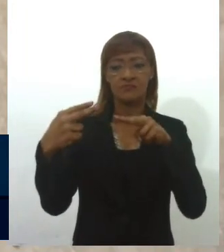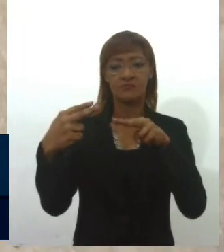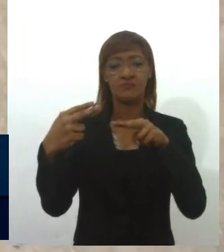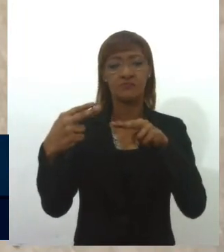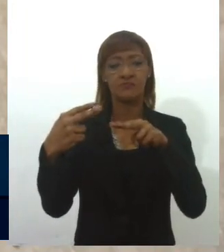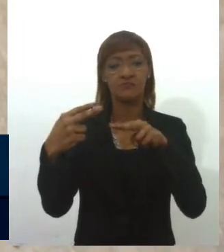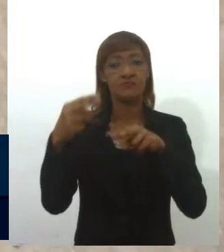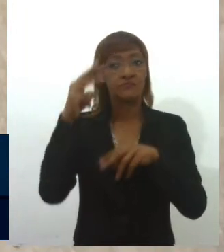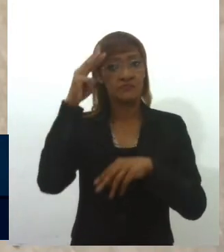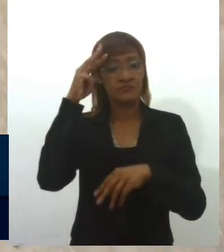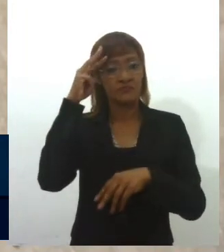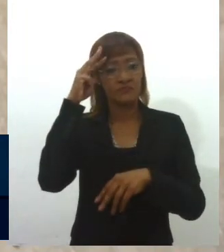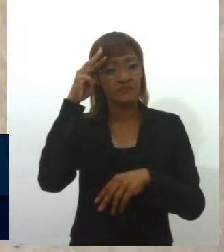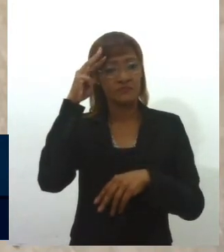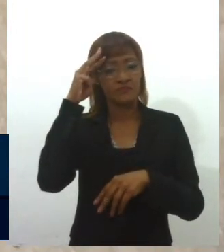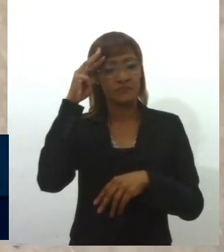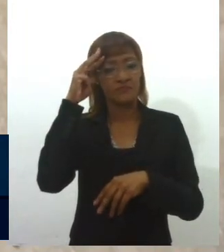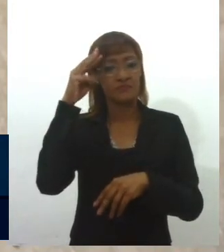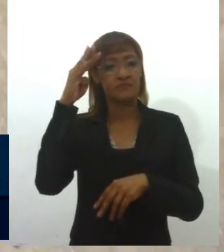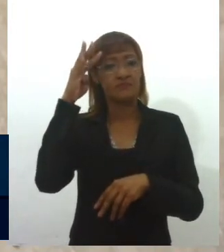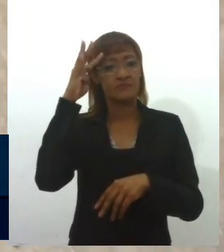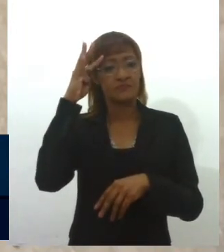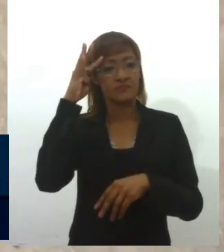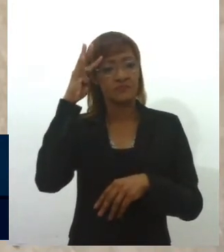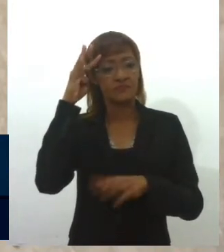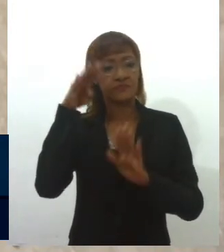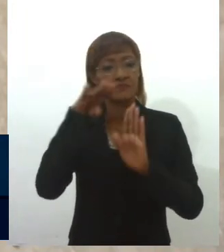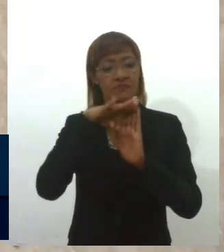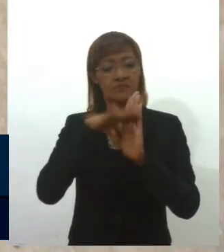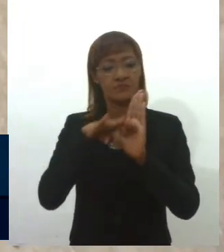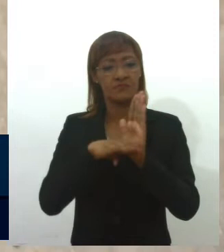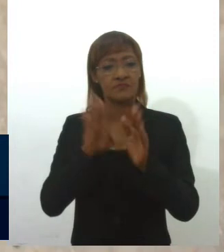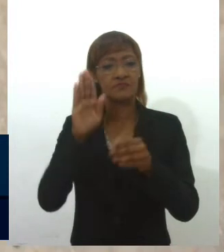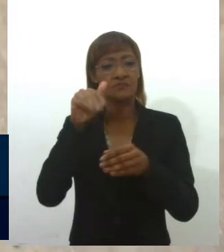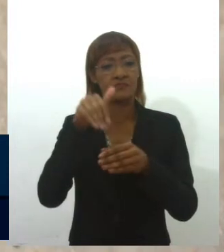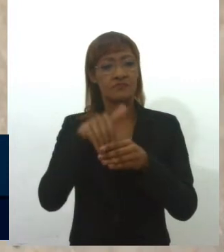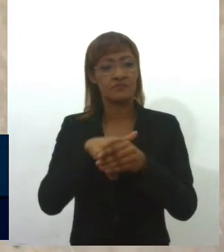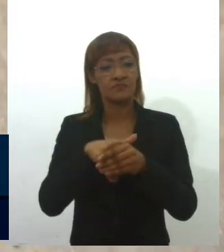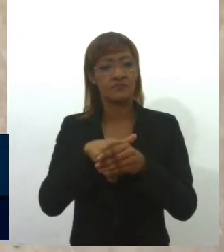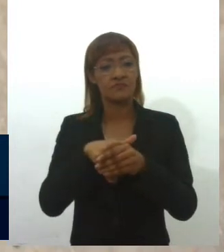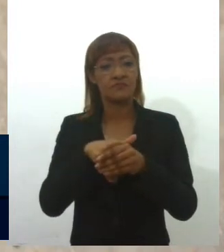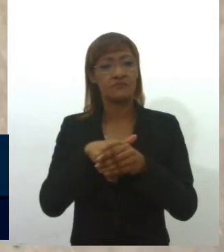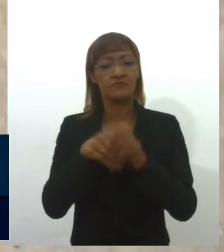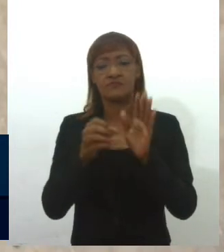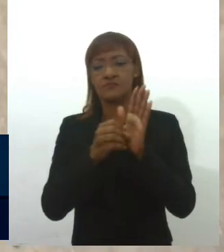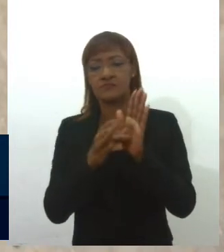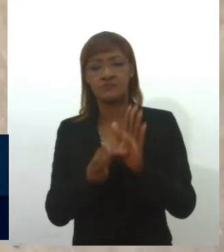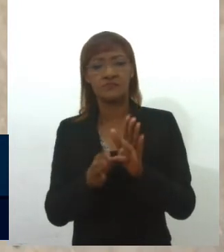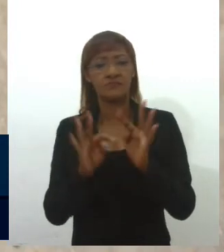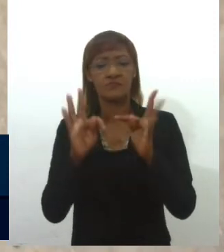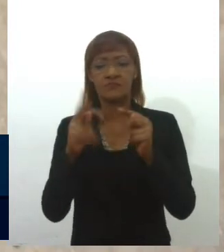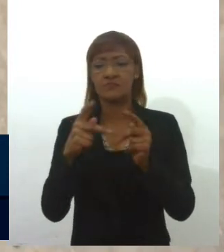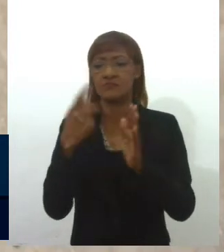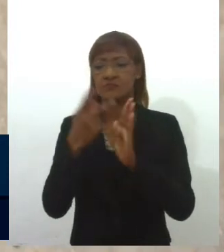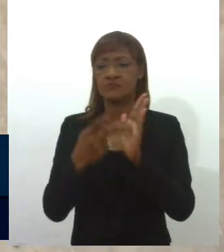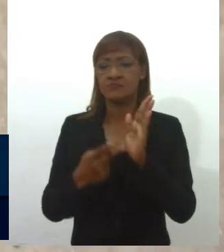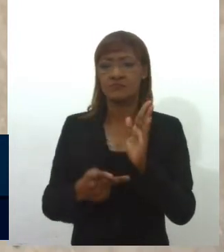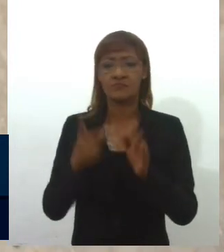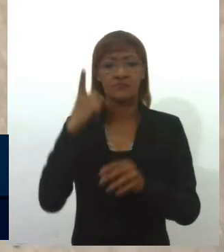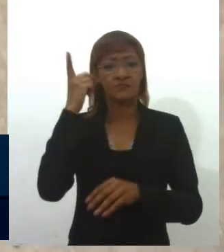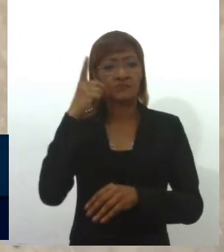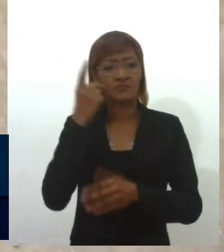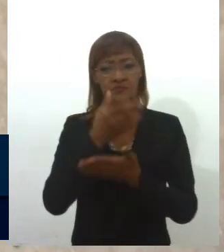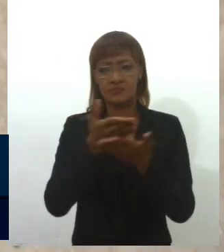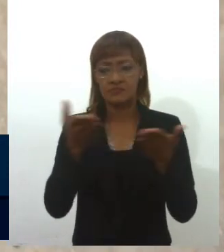na quarta da semana seguinte, tenhamos uma pauta de votação com indicações, moções, projetos de deputados, etc., etc.